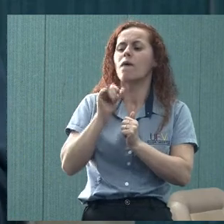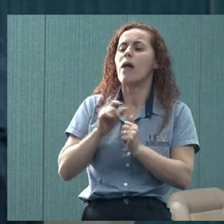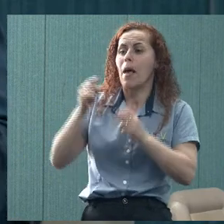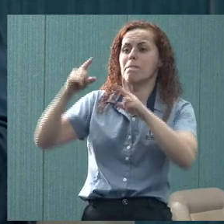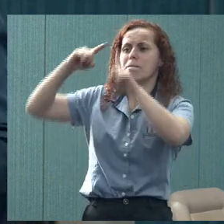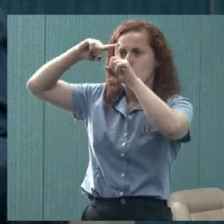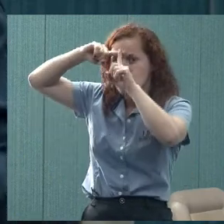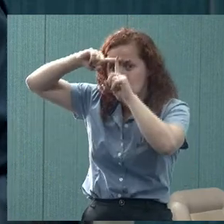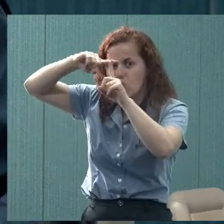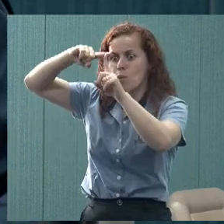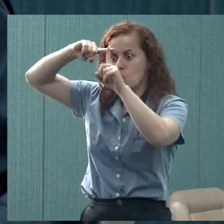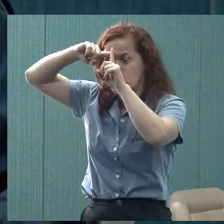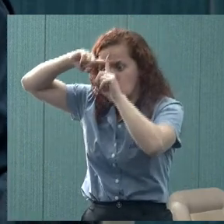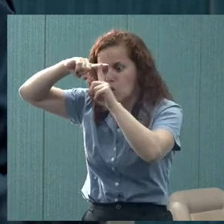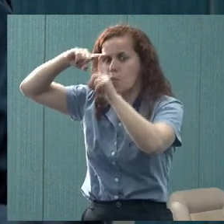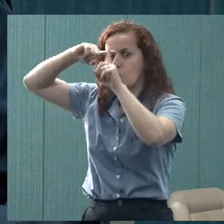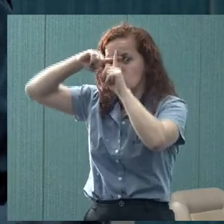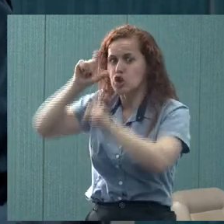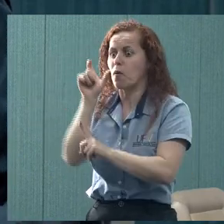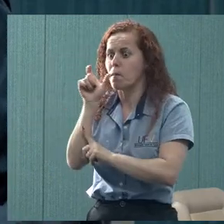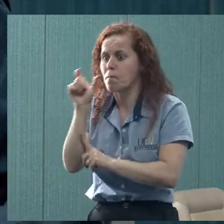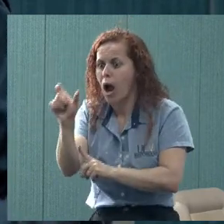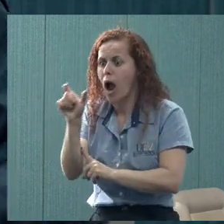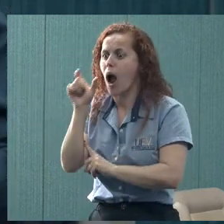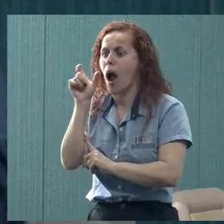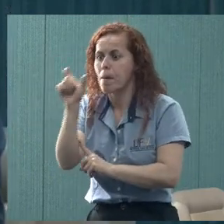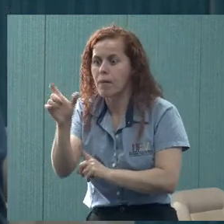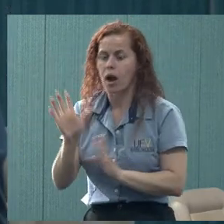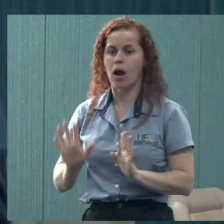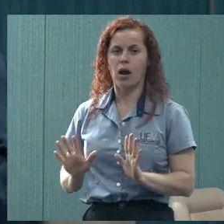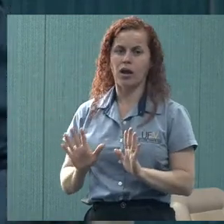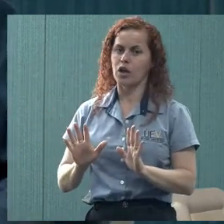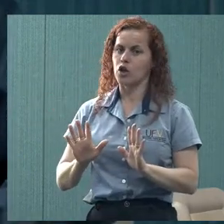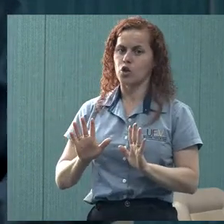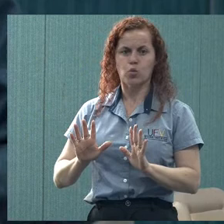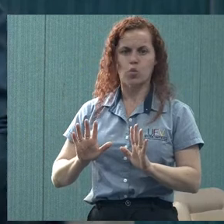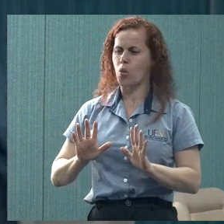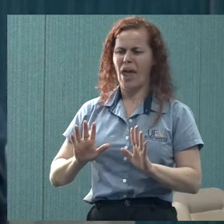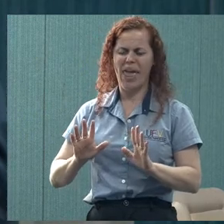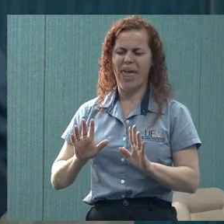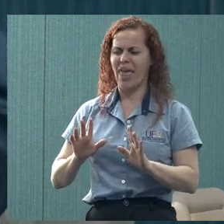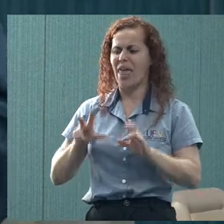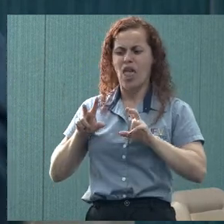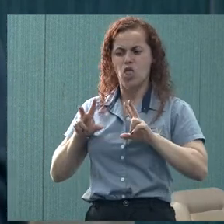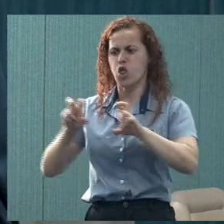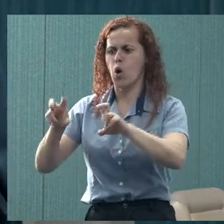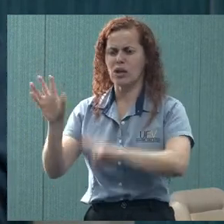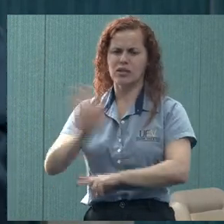positivas, falar que vai passar, mas positivo, não positividade tóxica, do tipo